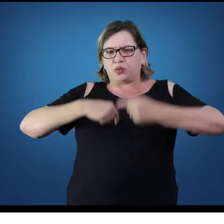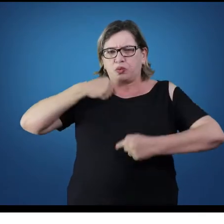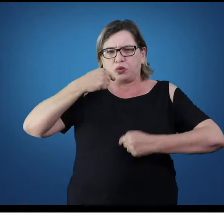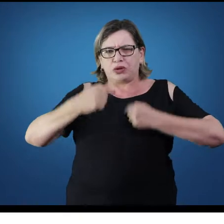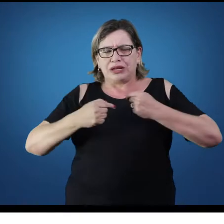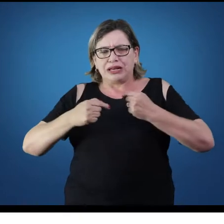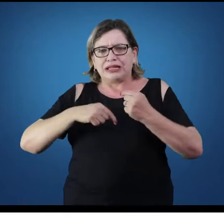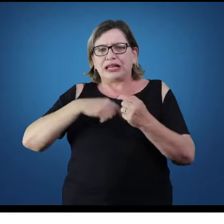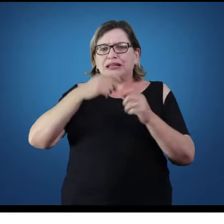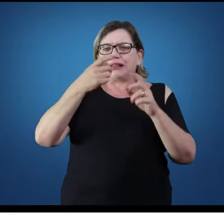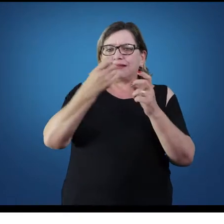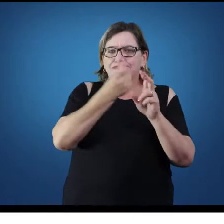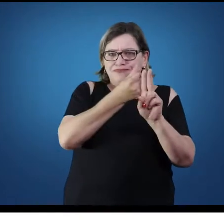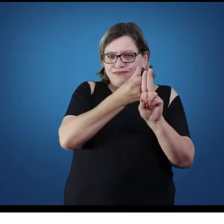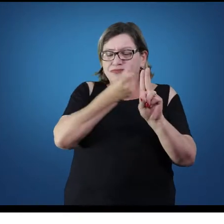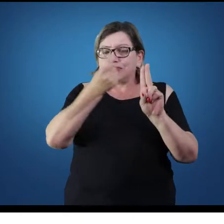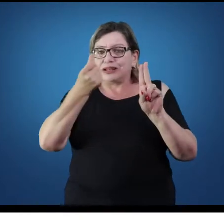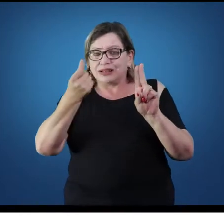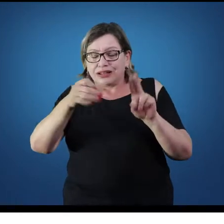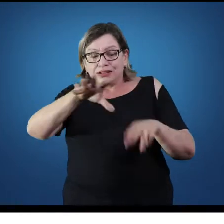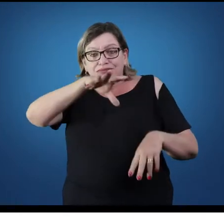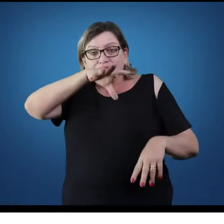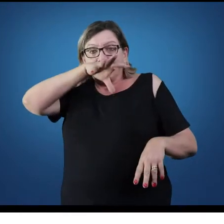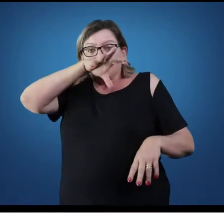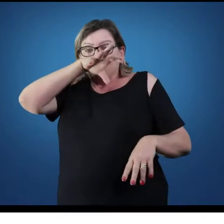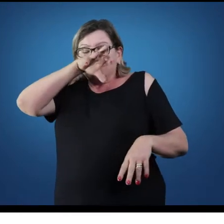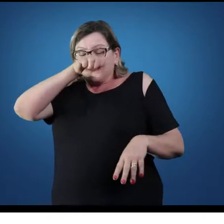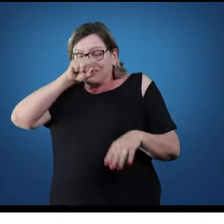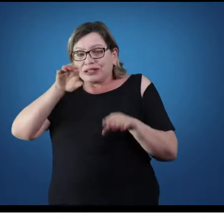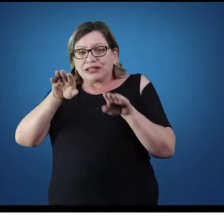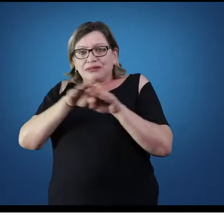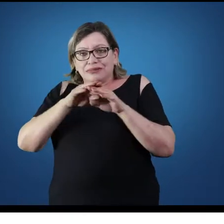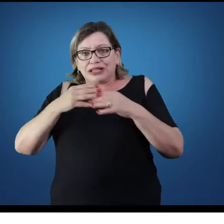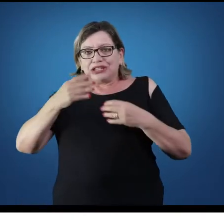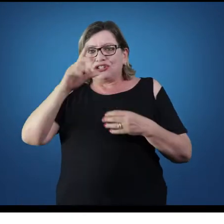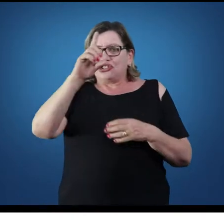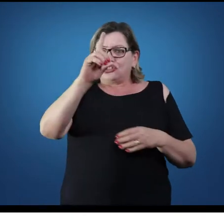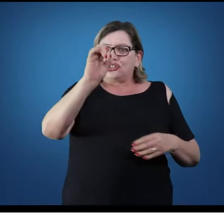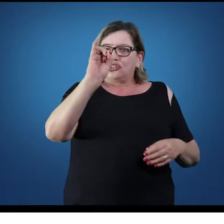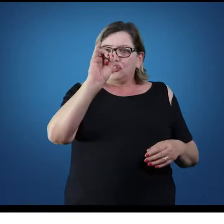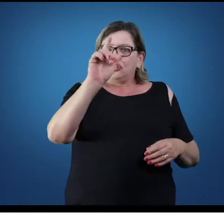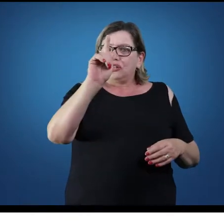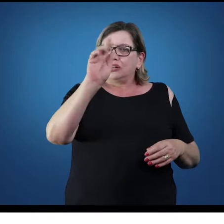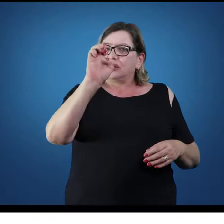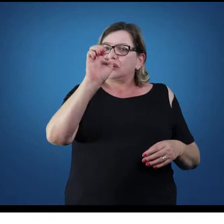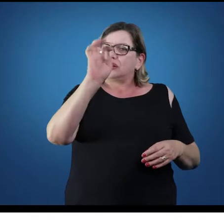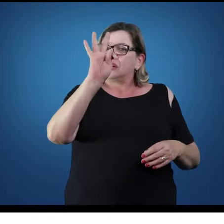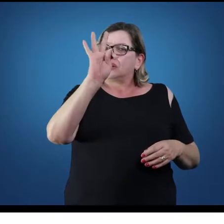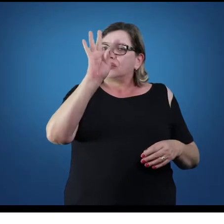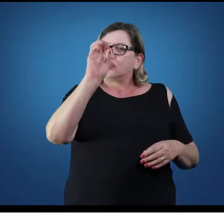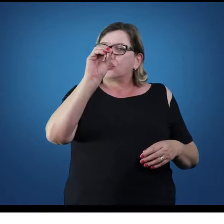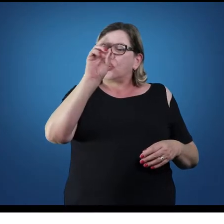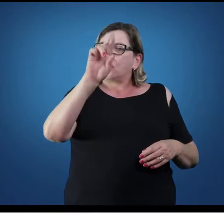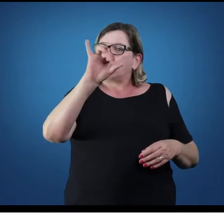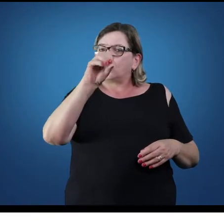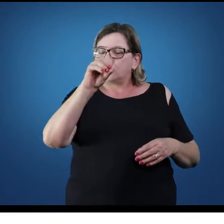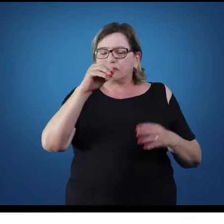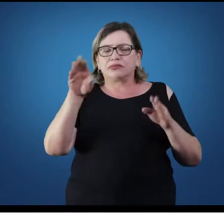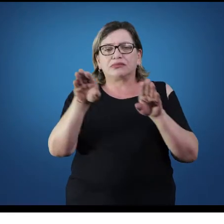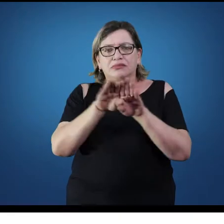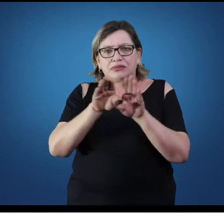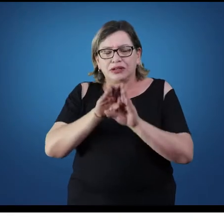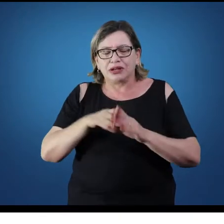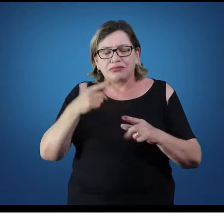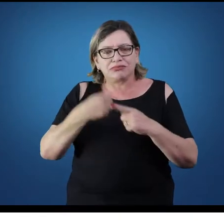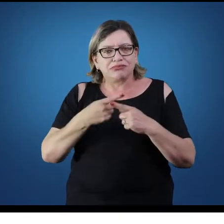como o aparelho respiratório, o aparelho geniturinário e o aparelho digestório. Por que isso? Bom, na prática da